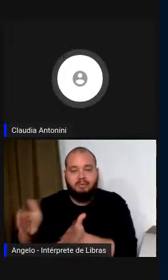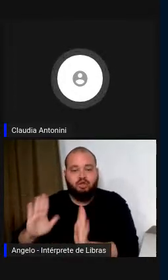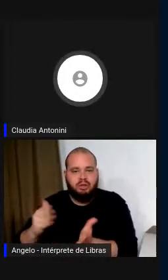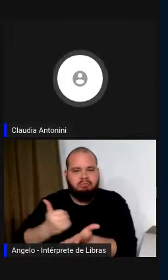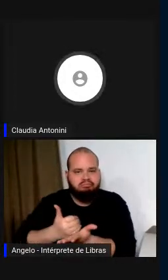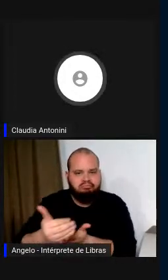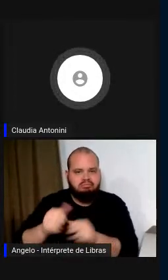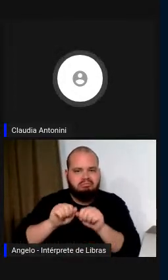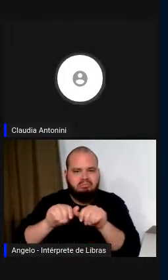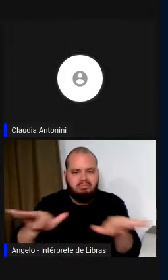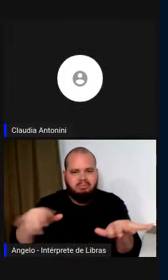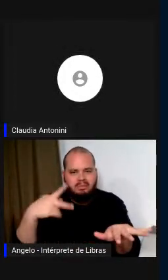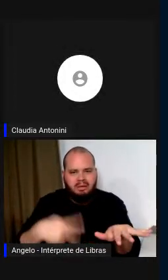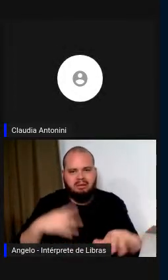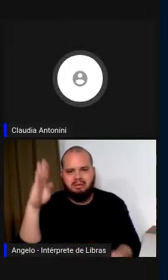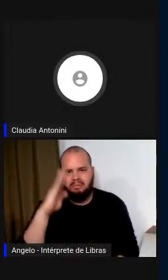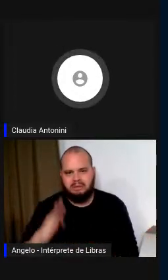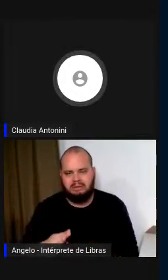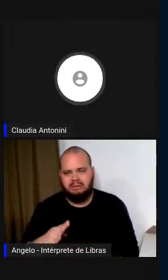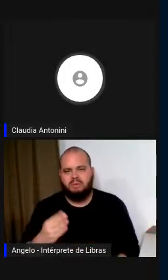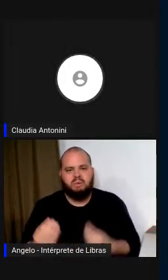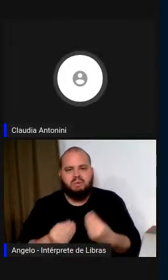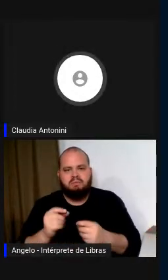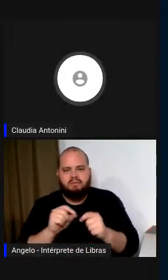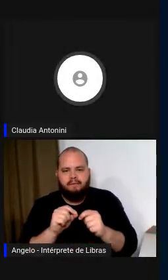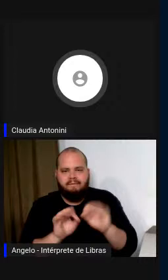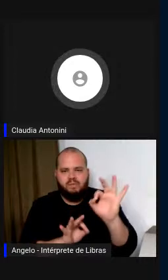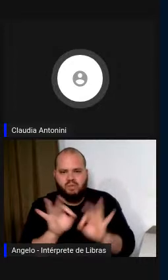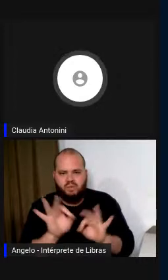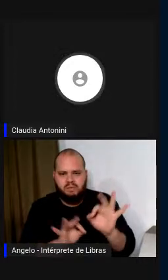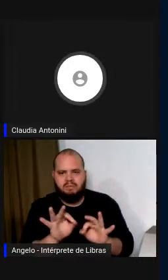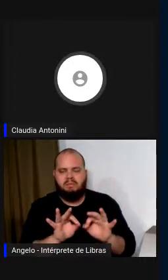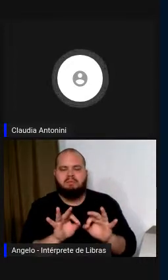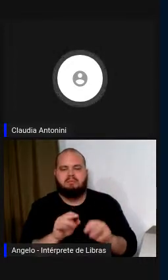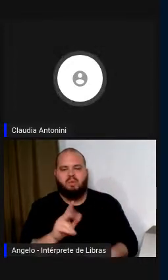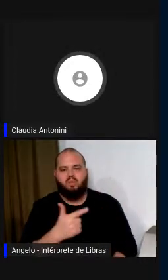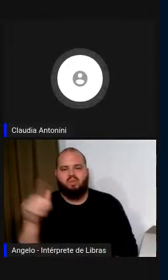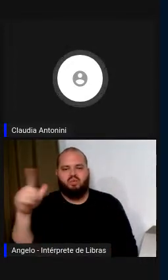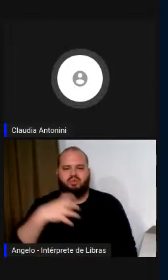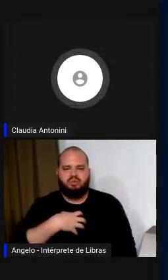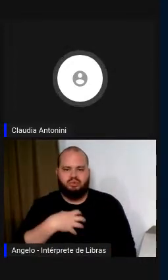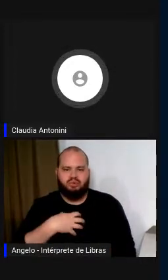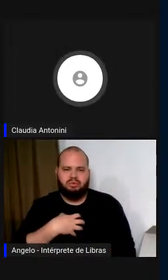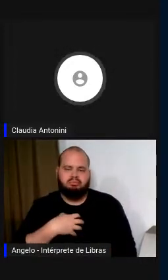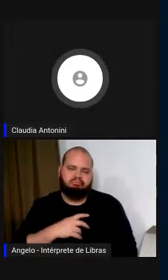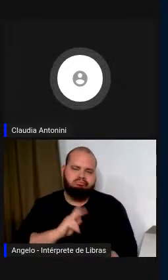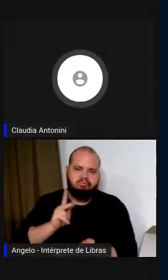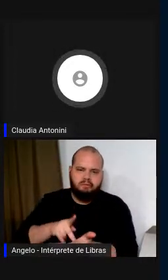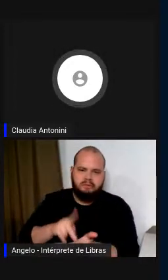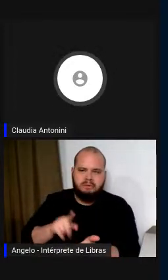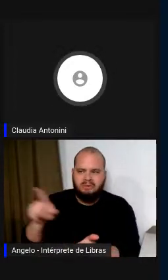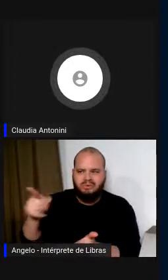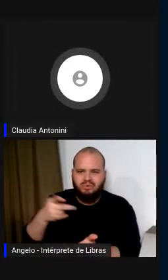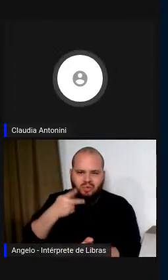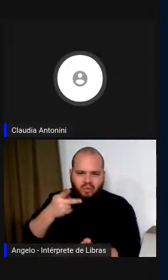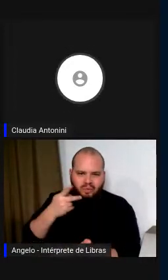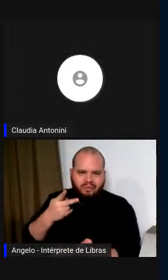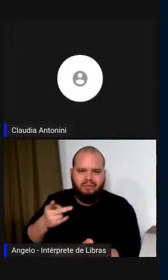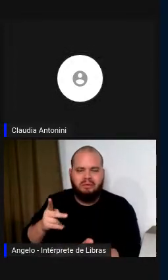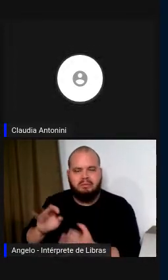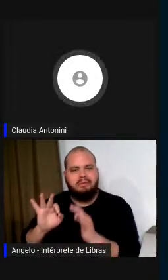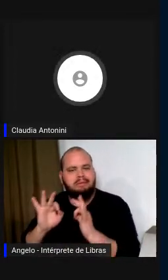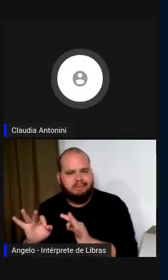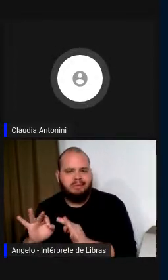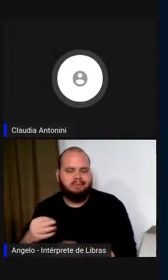interpretação de outra forma? É verdade? Estas são figuras que tu citaste, certamente existem